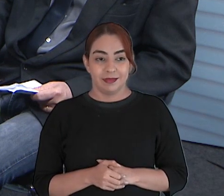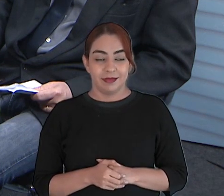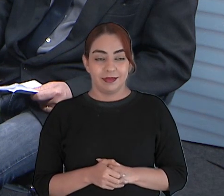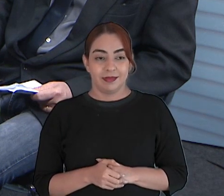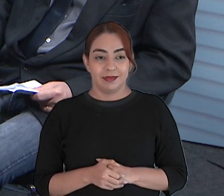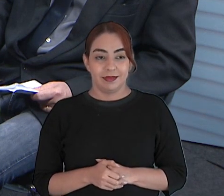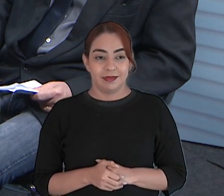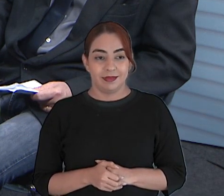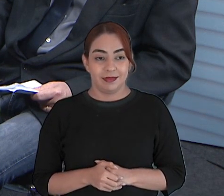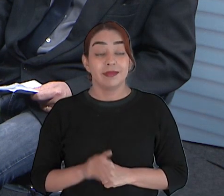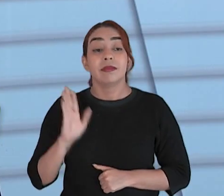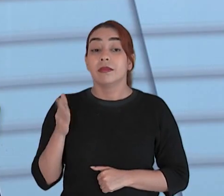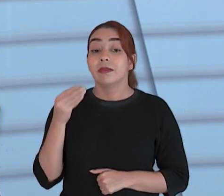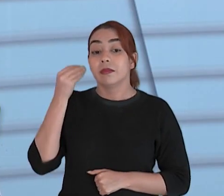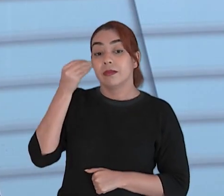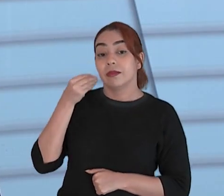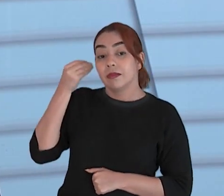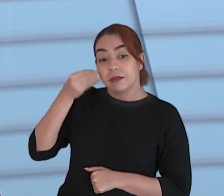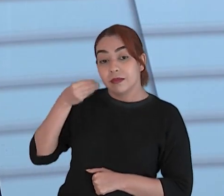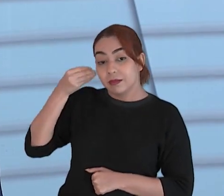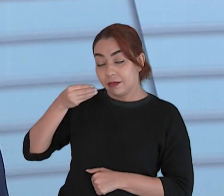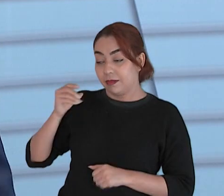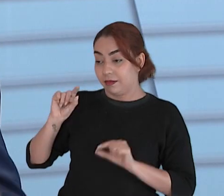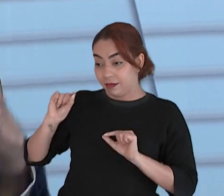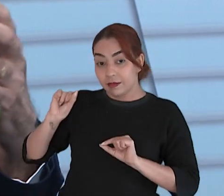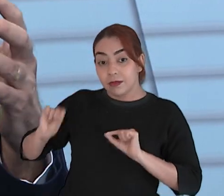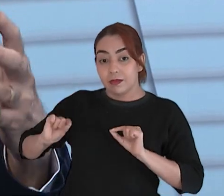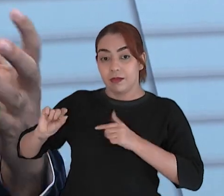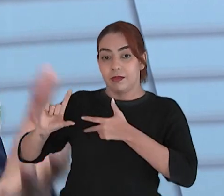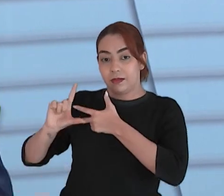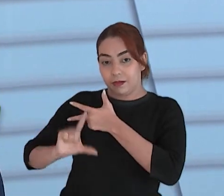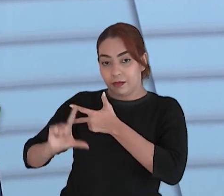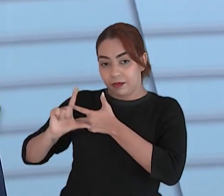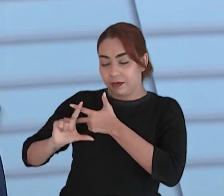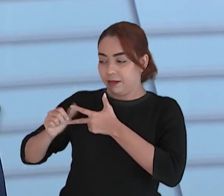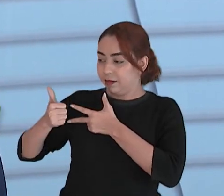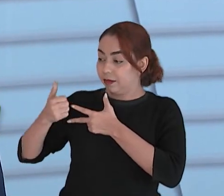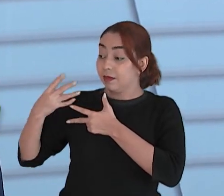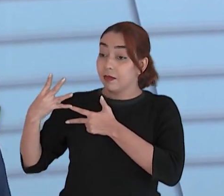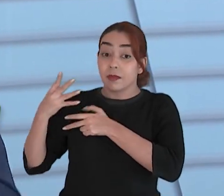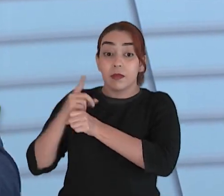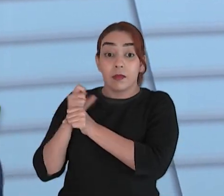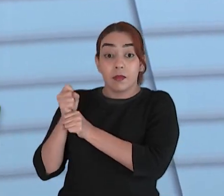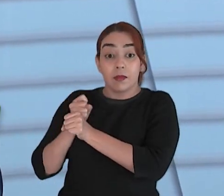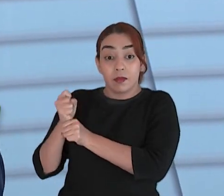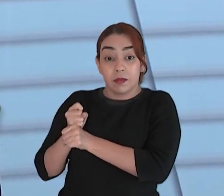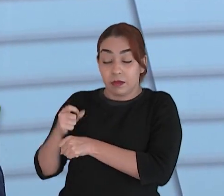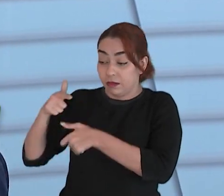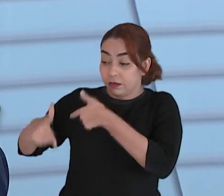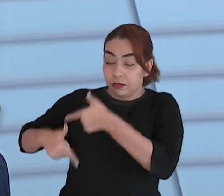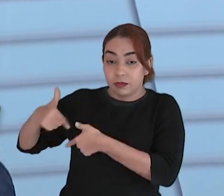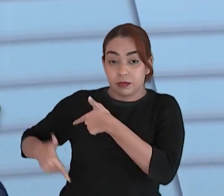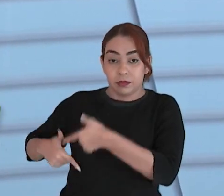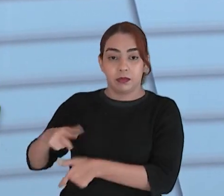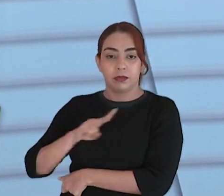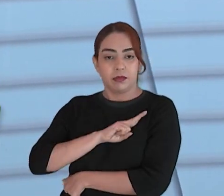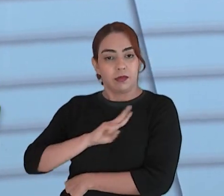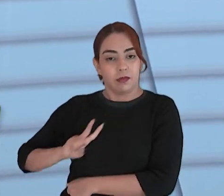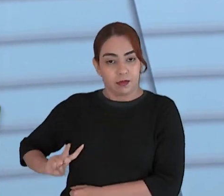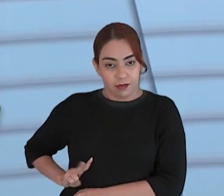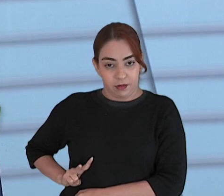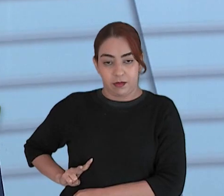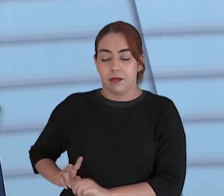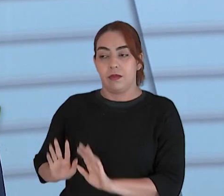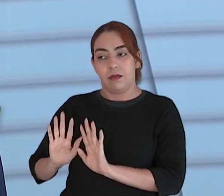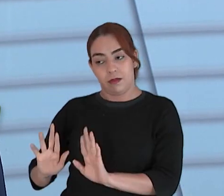já essa experiência do parlamento por 14 anos mas uma coisa é você lidar ali com